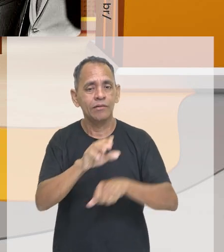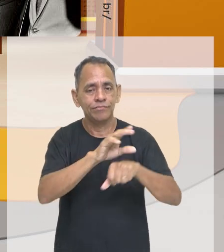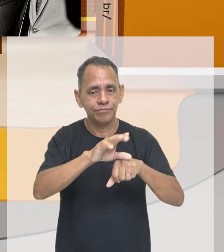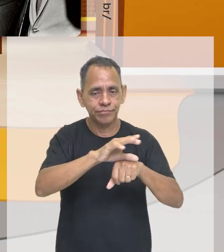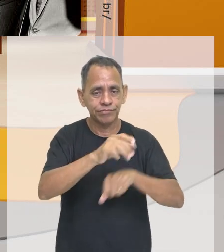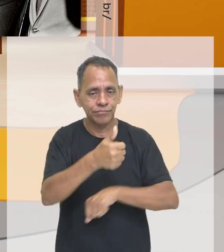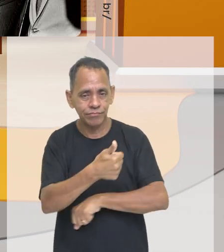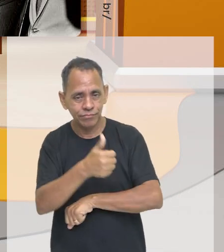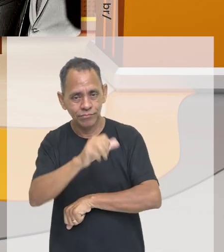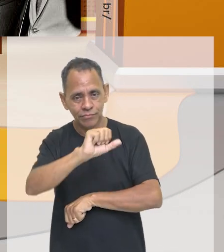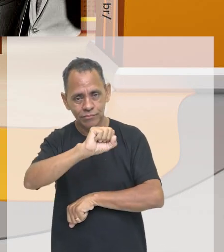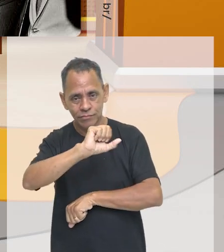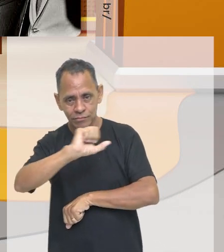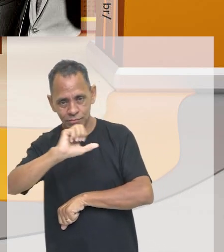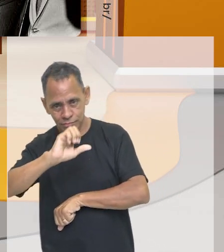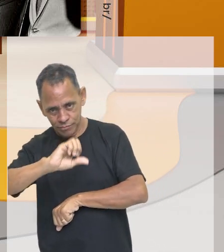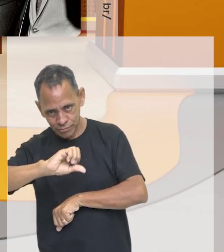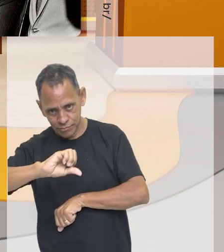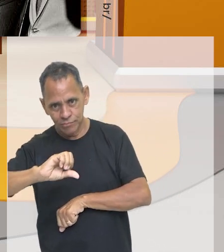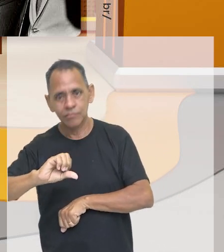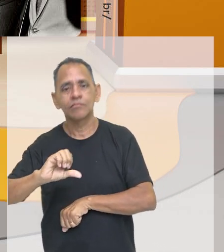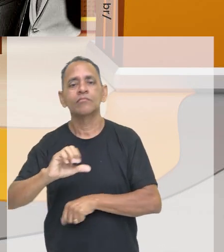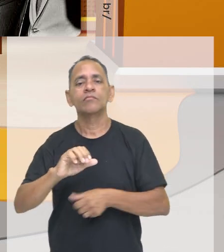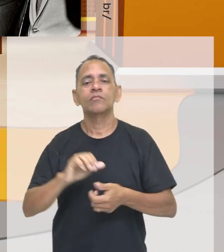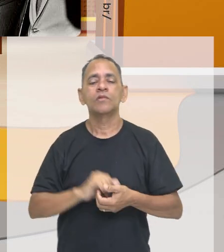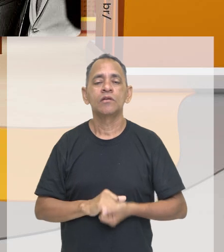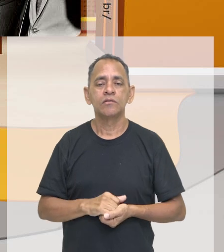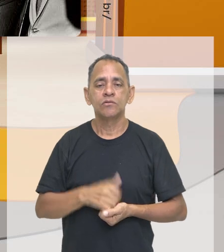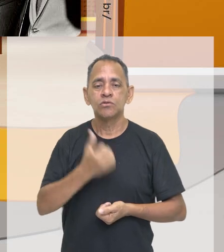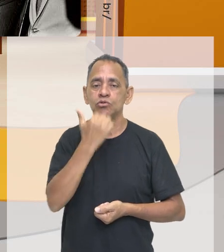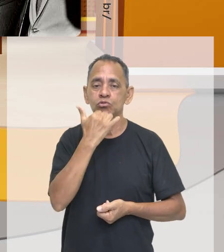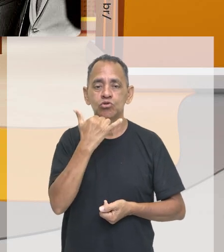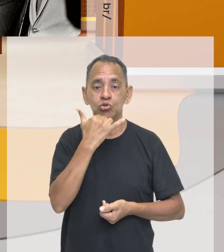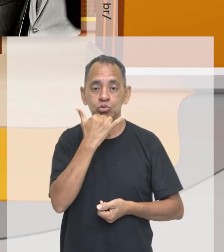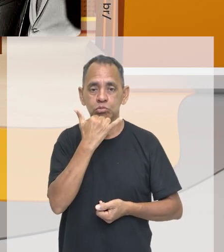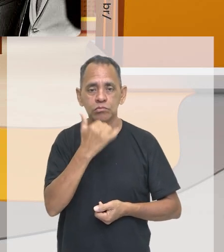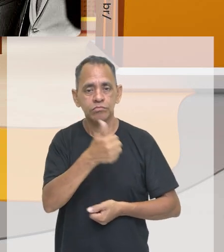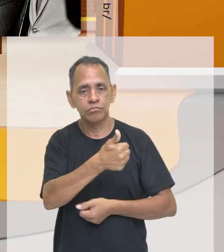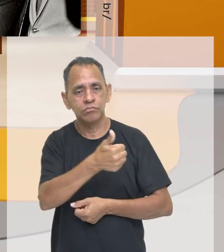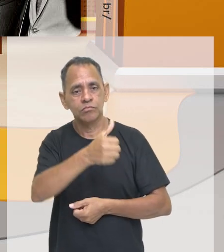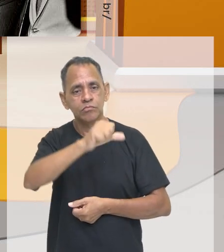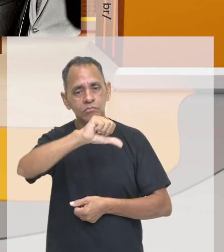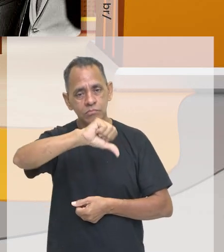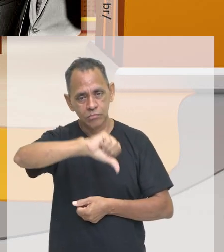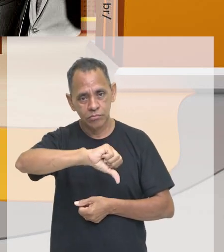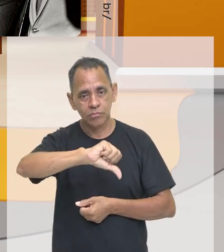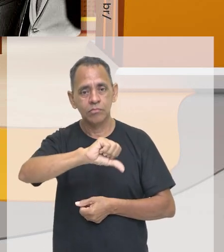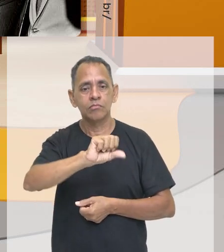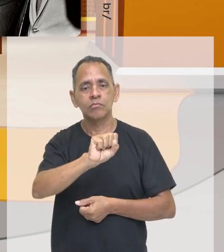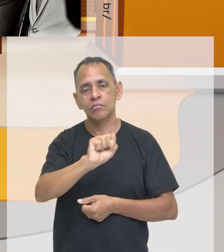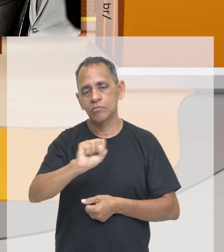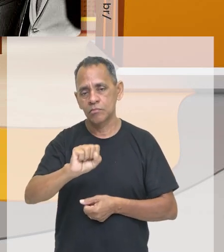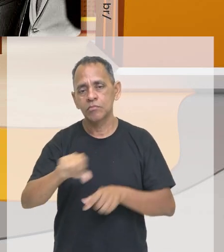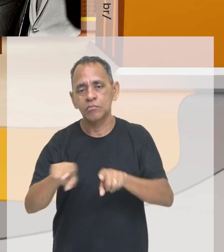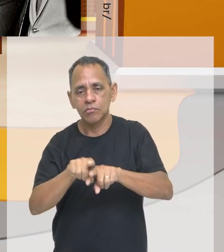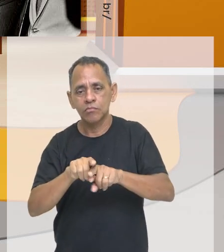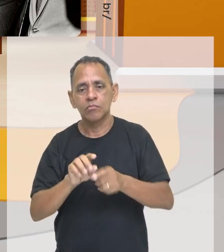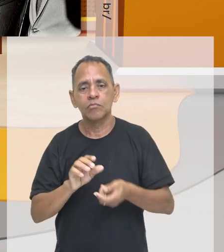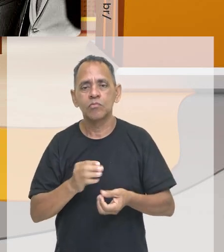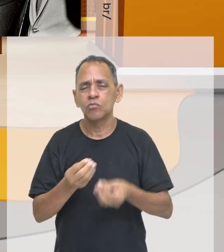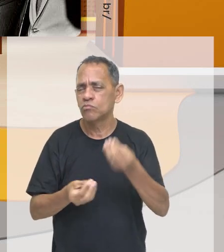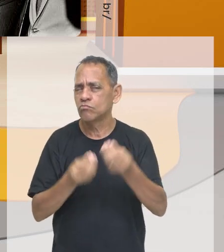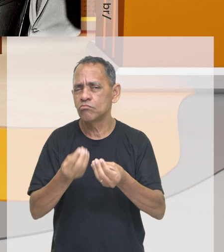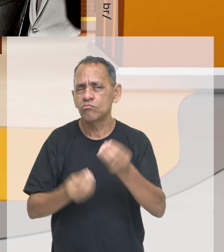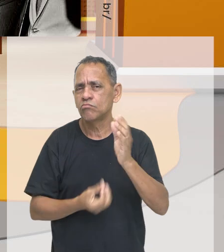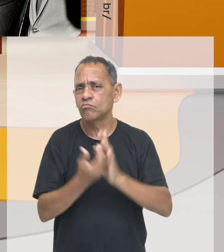um pouquinho o que antecedeu essa Constituição. Qual era o panorama brasileiro, professor? O que estava acontecendo na nossa história,